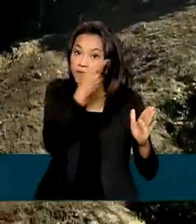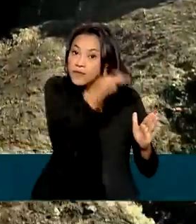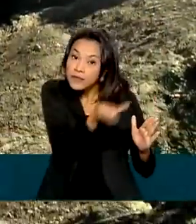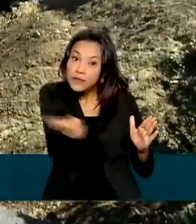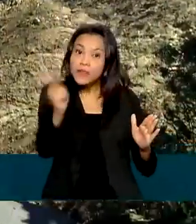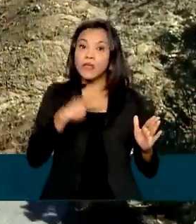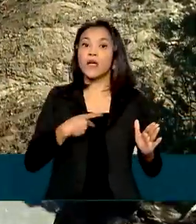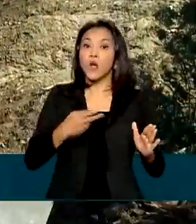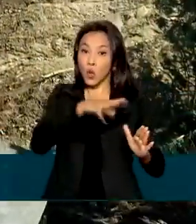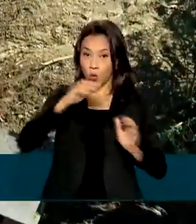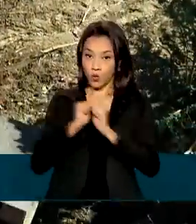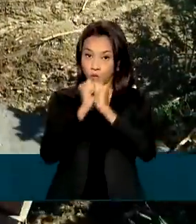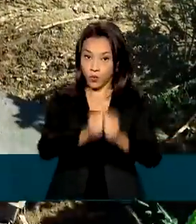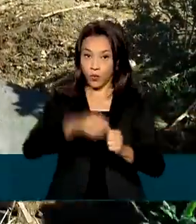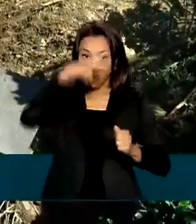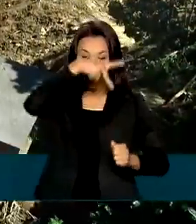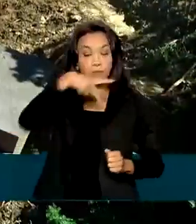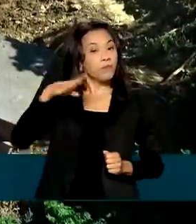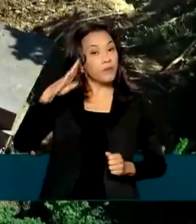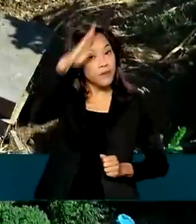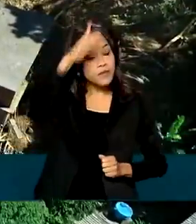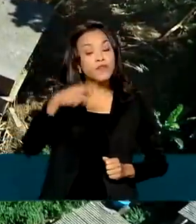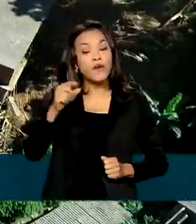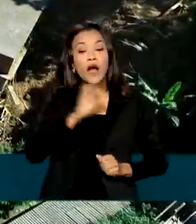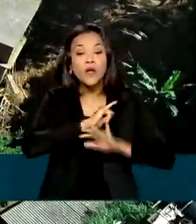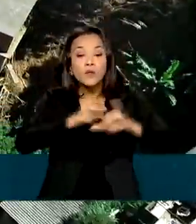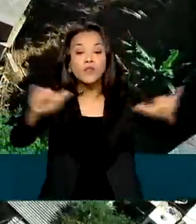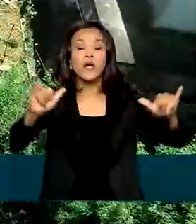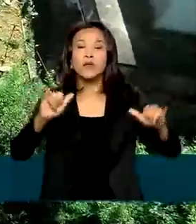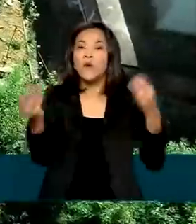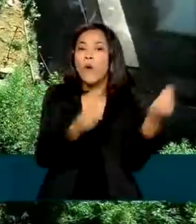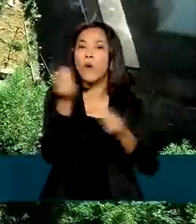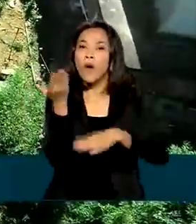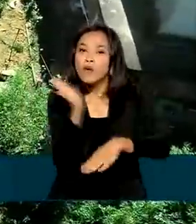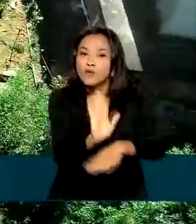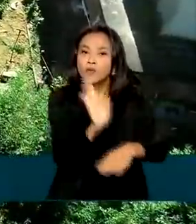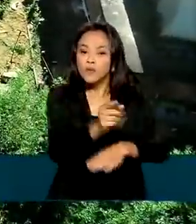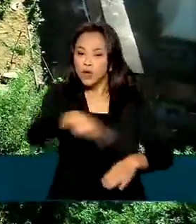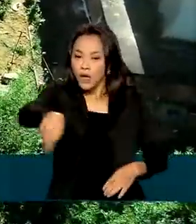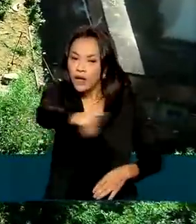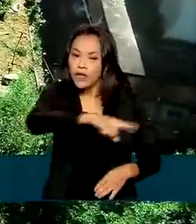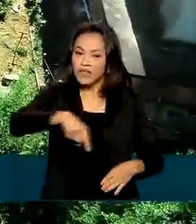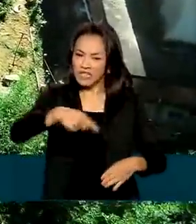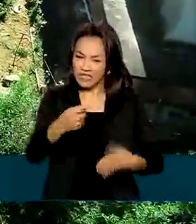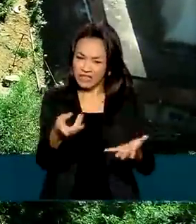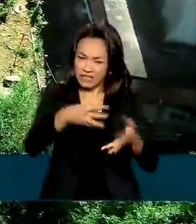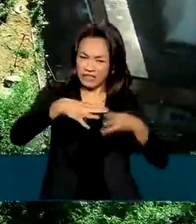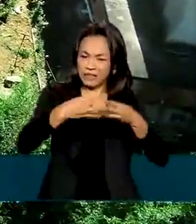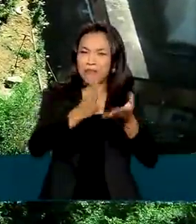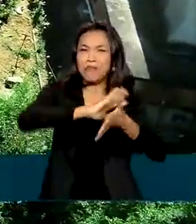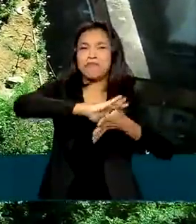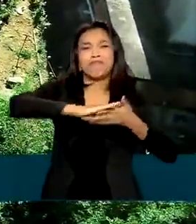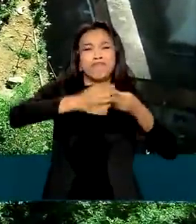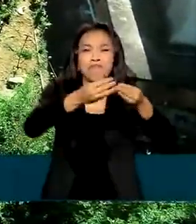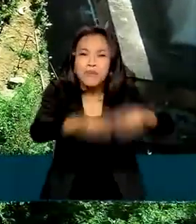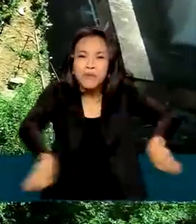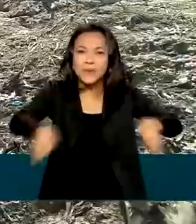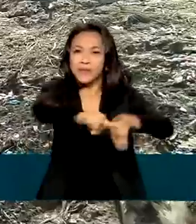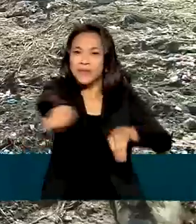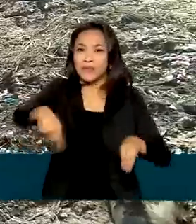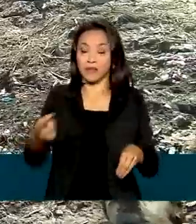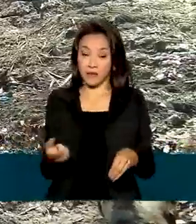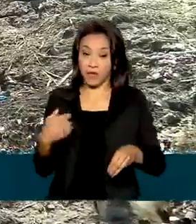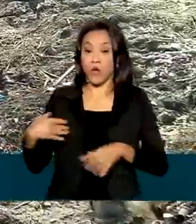anunciadas medidas emergenciais para minimizar os transtornos provocados pela chuva. O Ministério do Desenvolvimento Regional